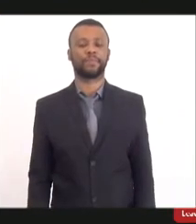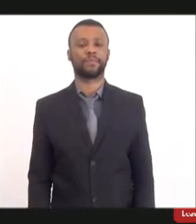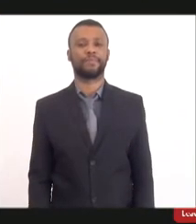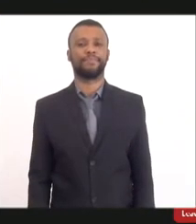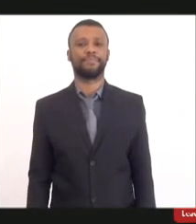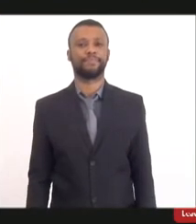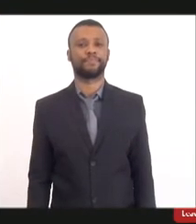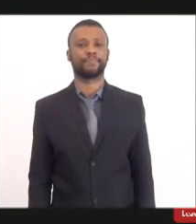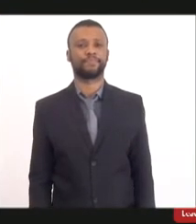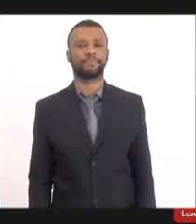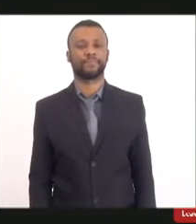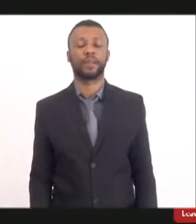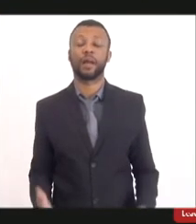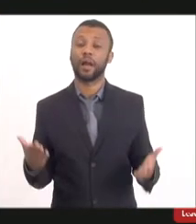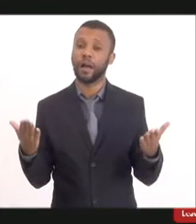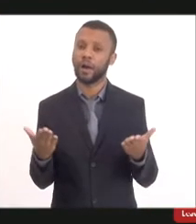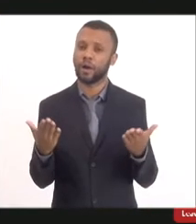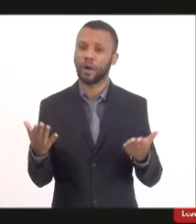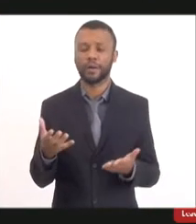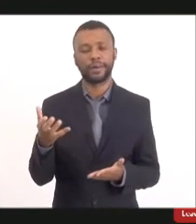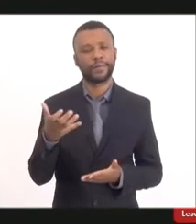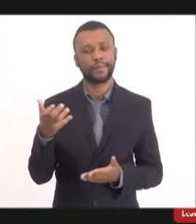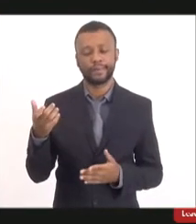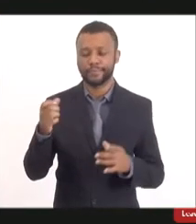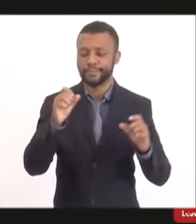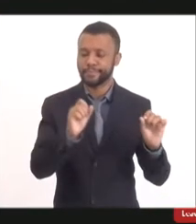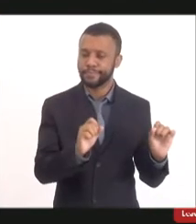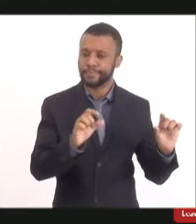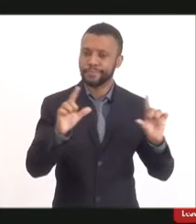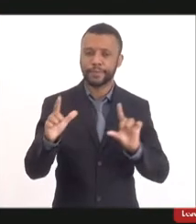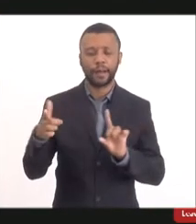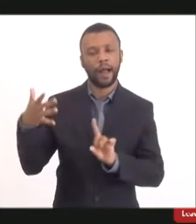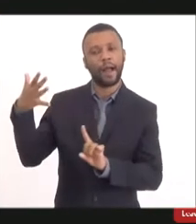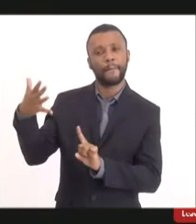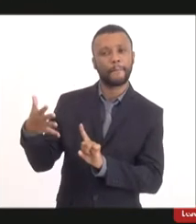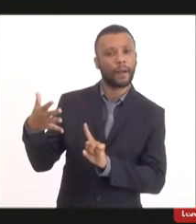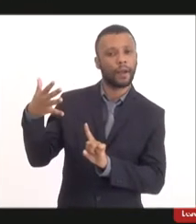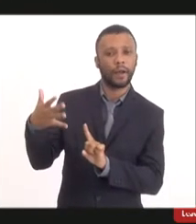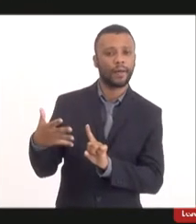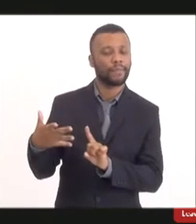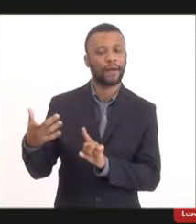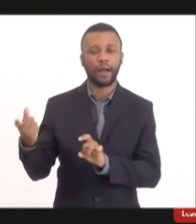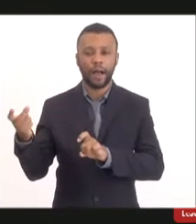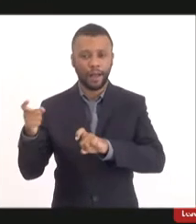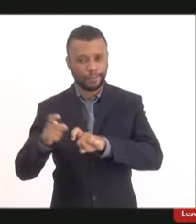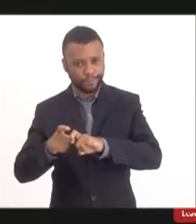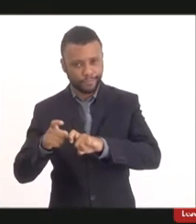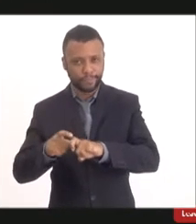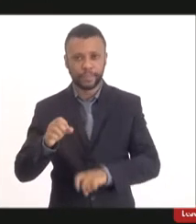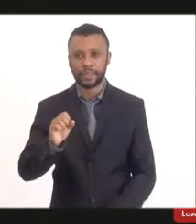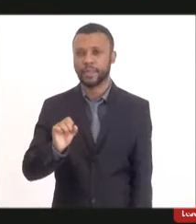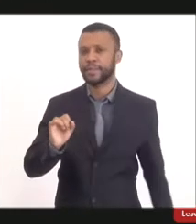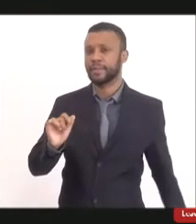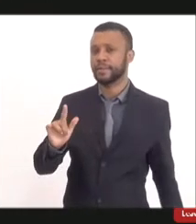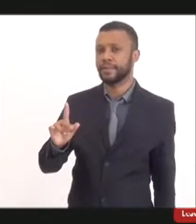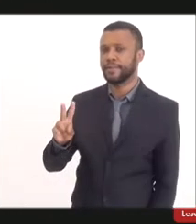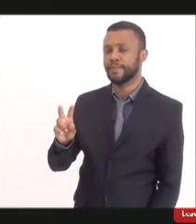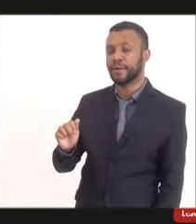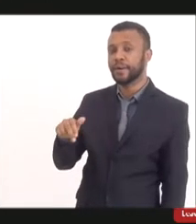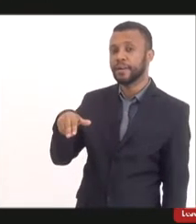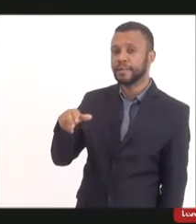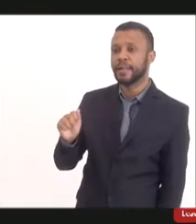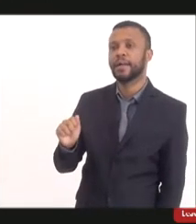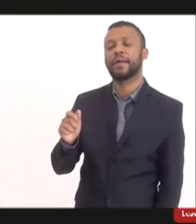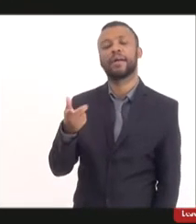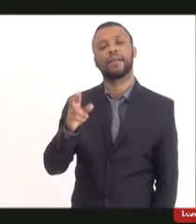e gostaríamos agora de ceder também a palavra à doutora Silvana Neckel, ela que vem